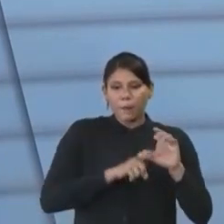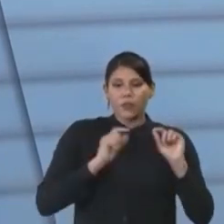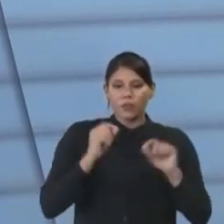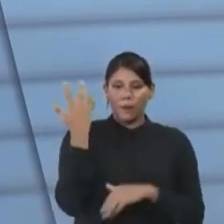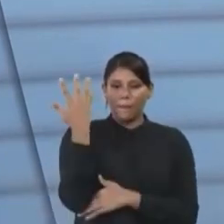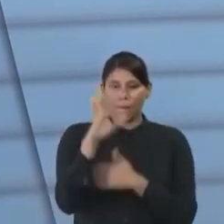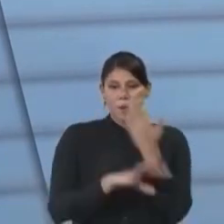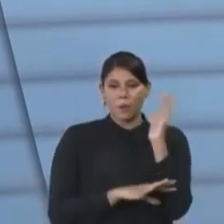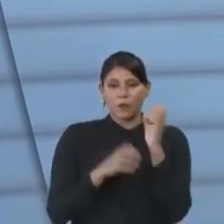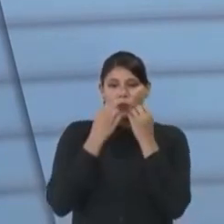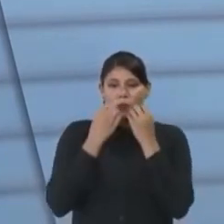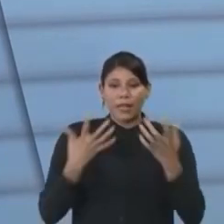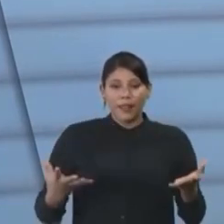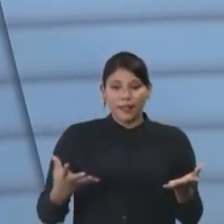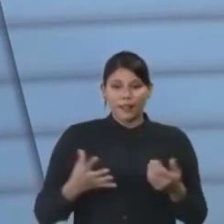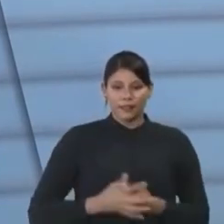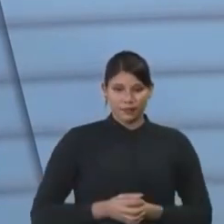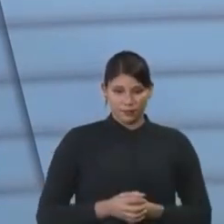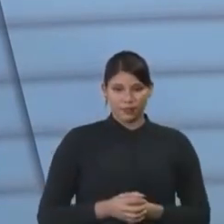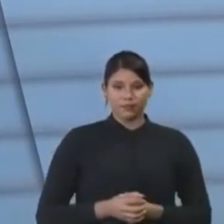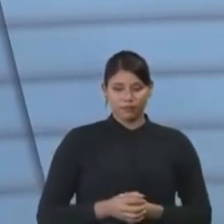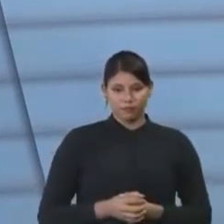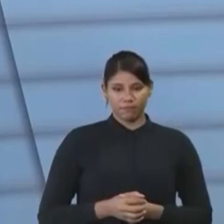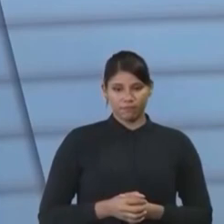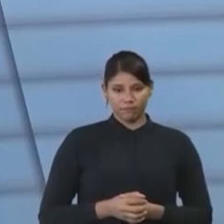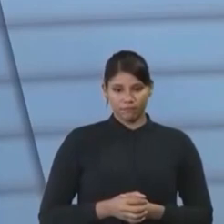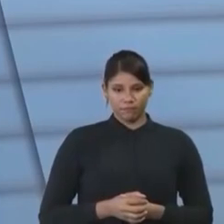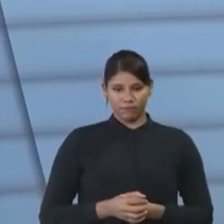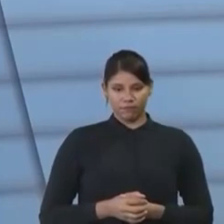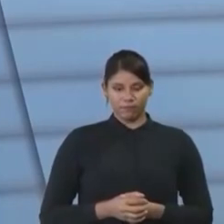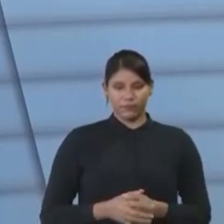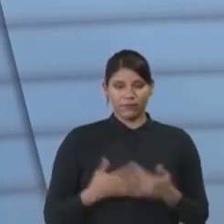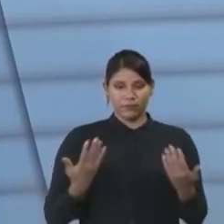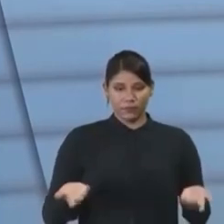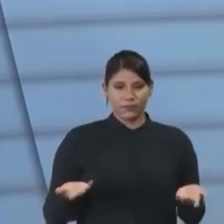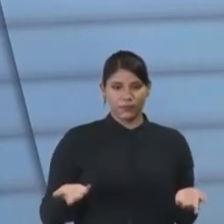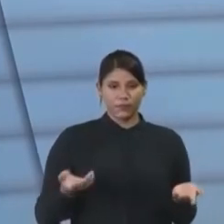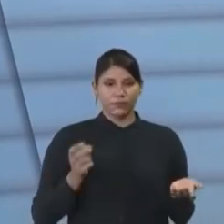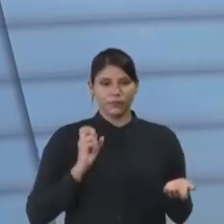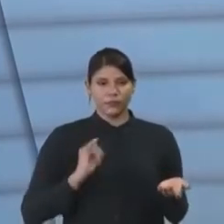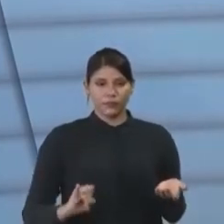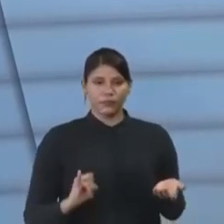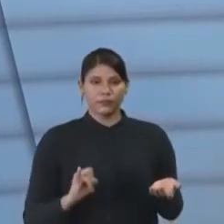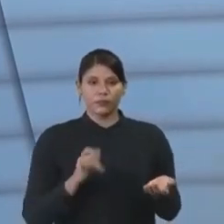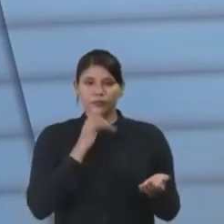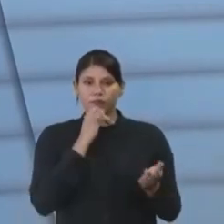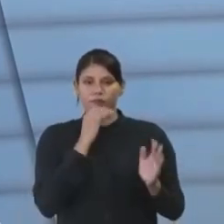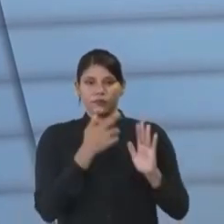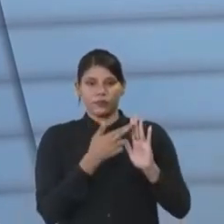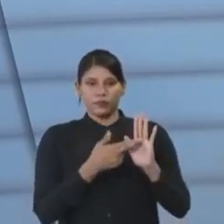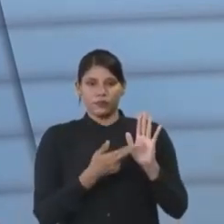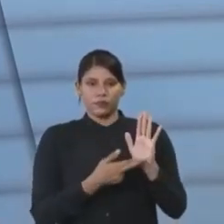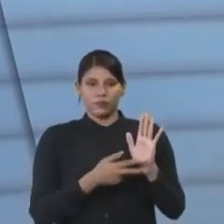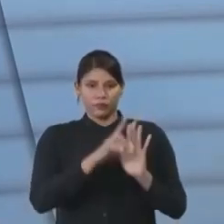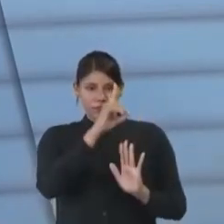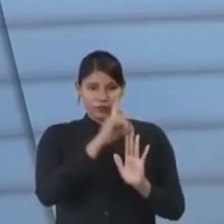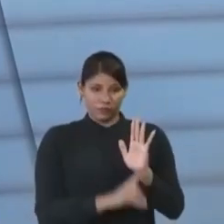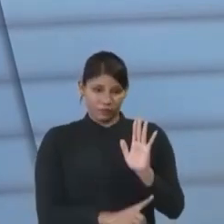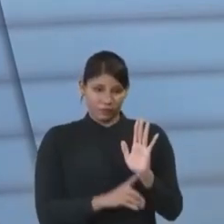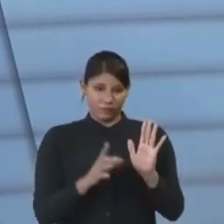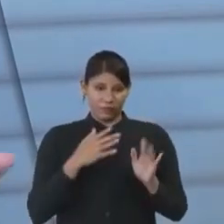meio ambiente esteja apto para vidas humanas. Verdade. Então, se forem regulamentar, por exemplo, o direito à felicidade,